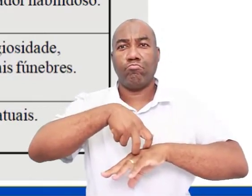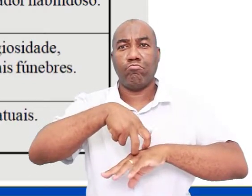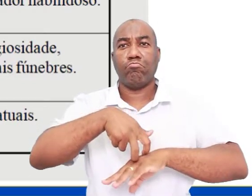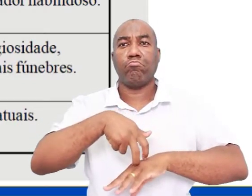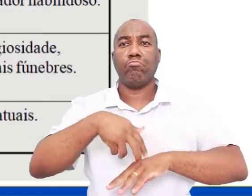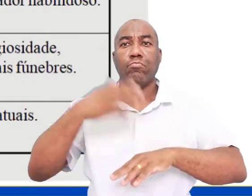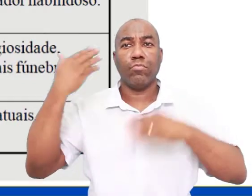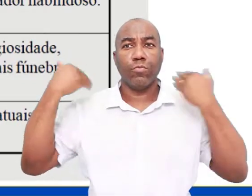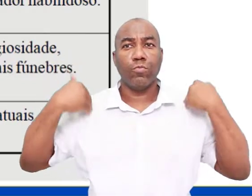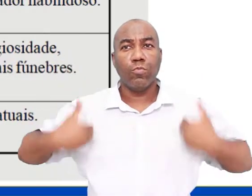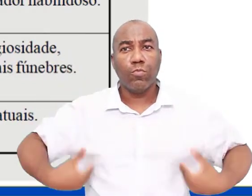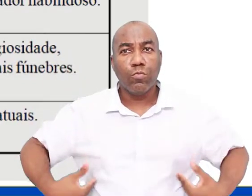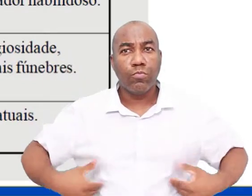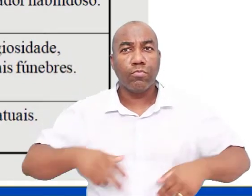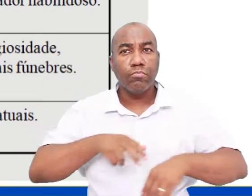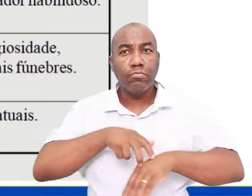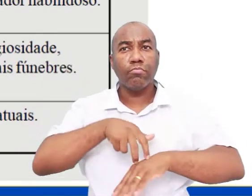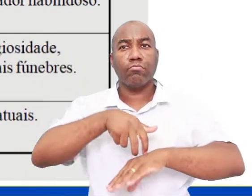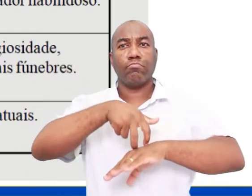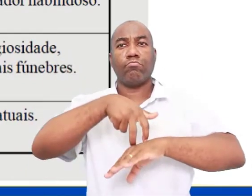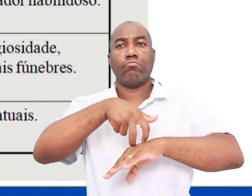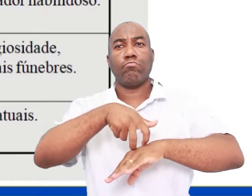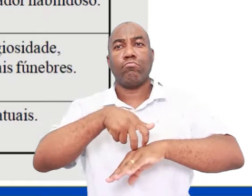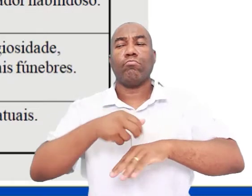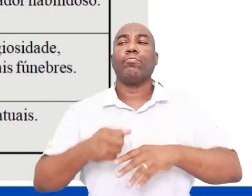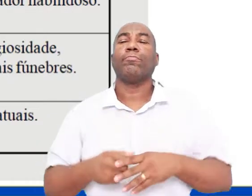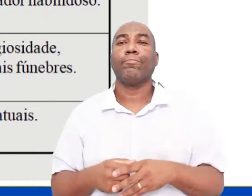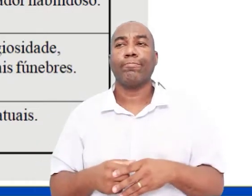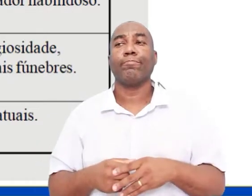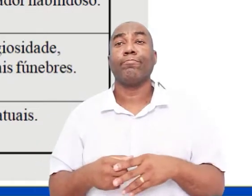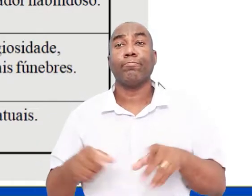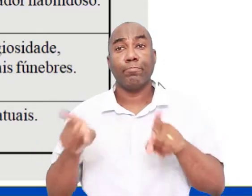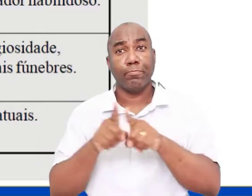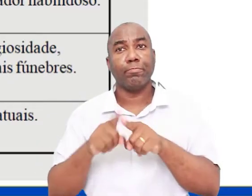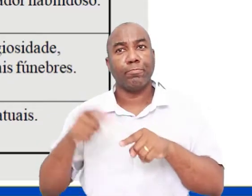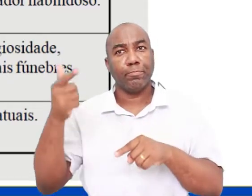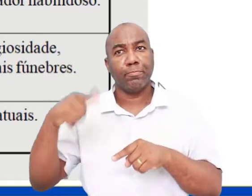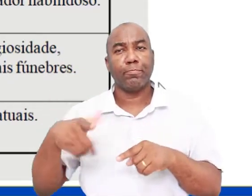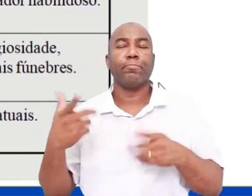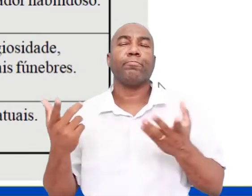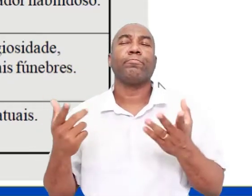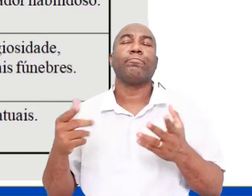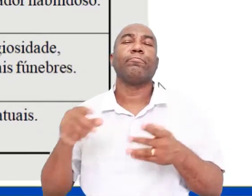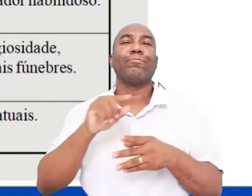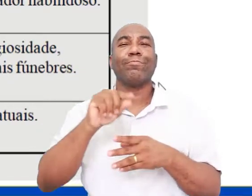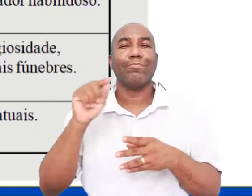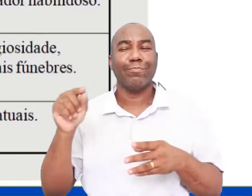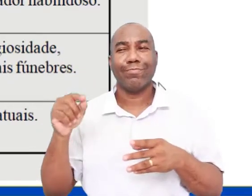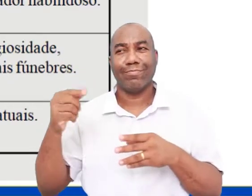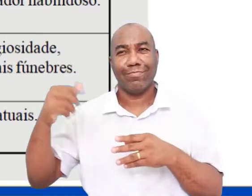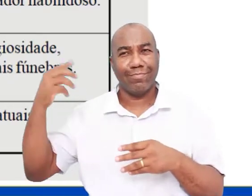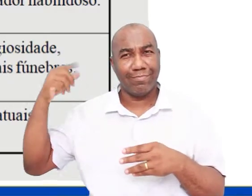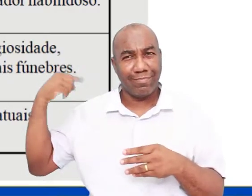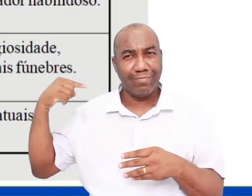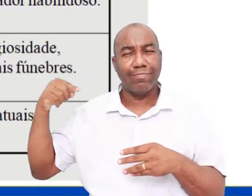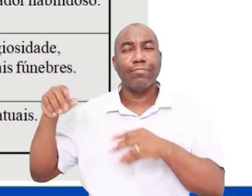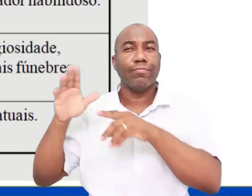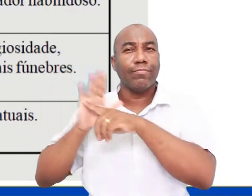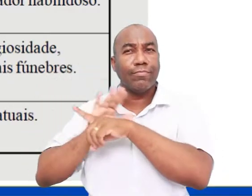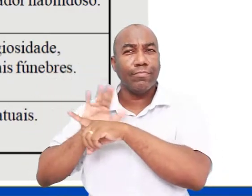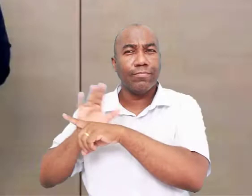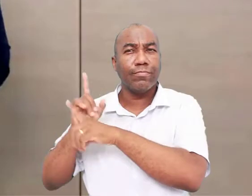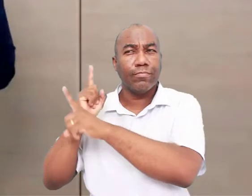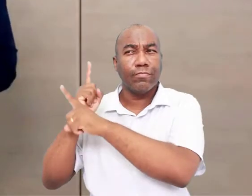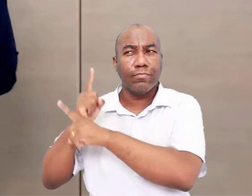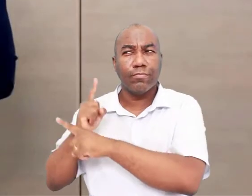demonstra um grau de inteligência maior, né? E depois dele, esses nossos ancestrais, os mais antigos, foram